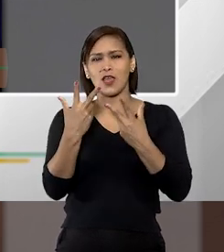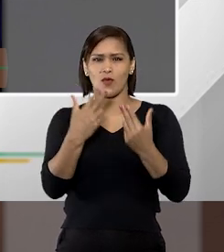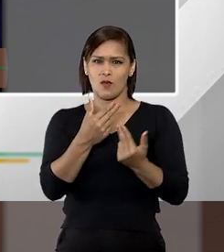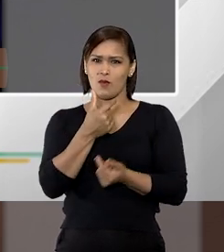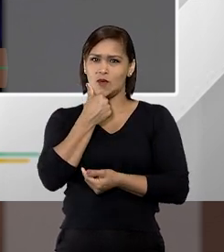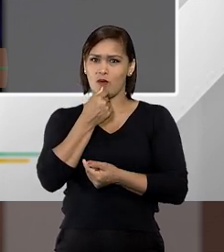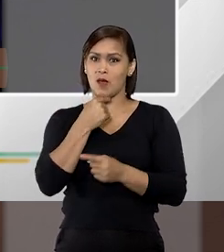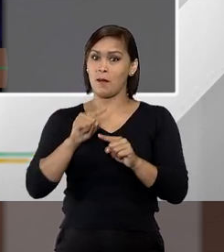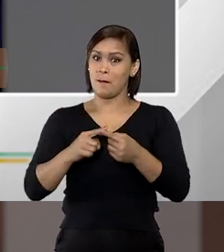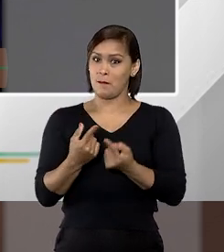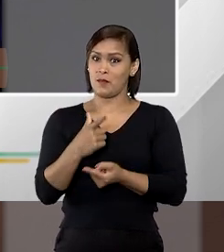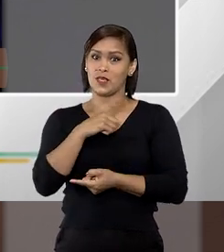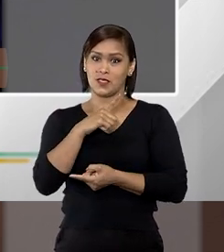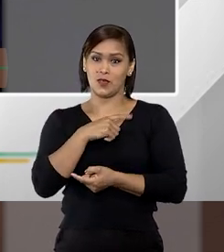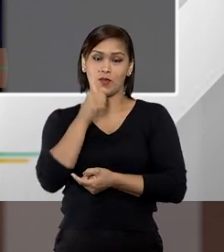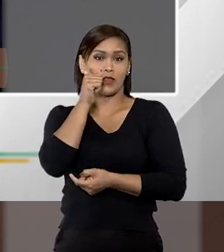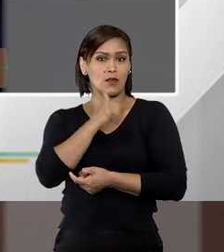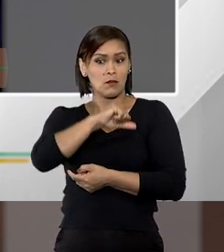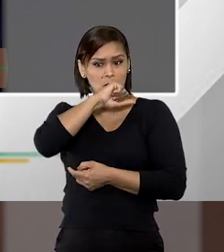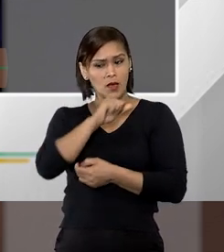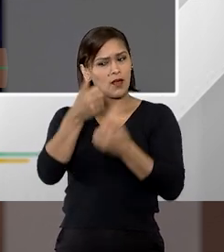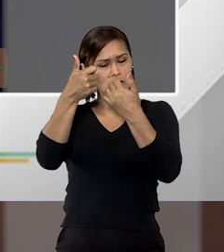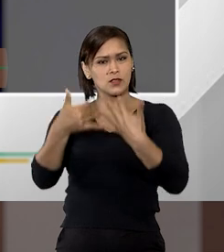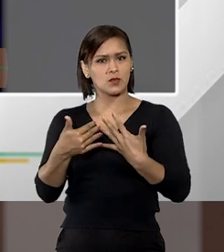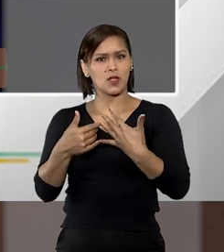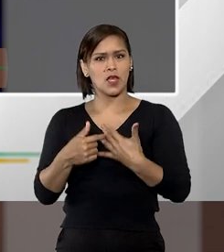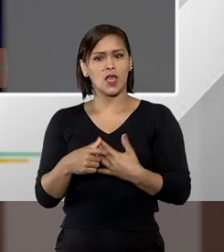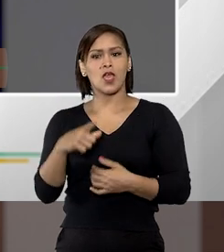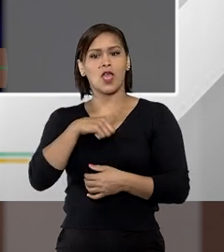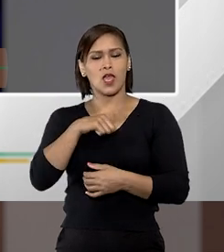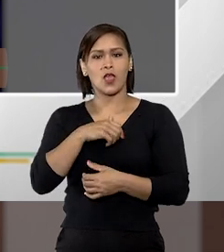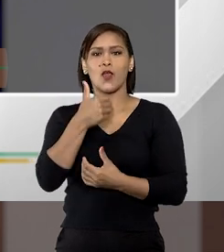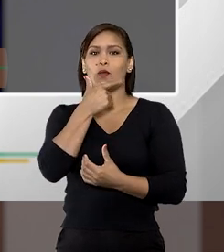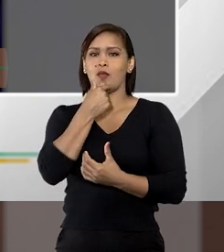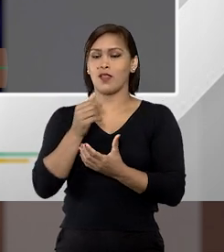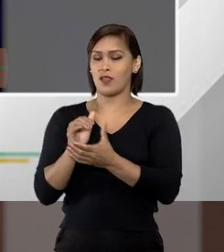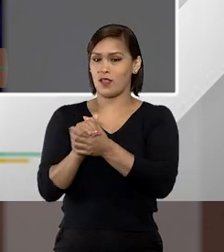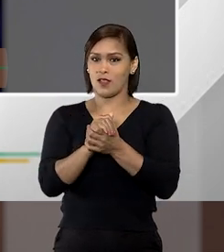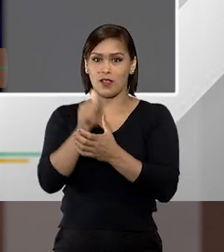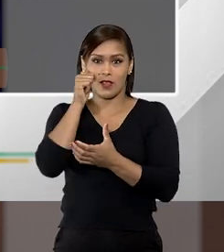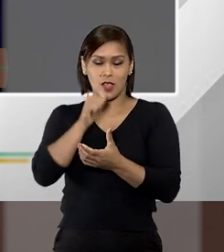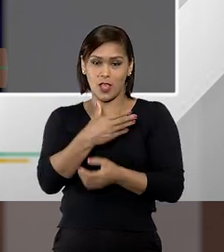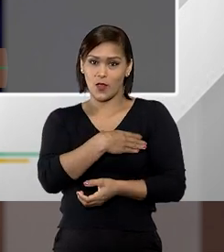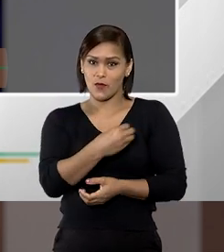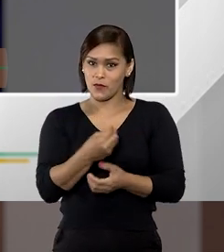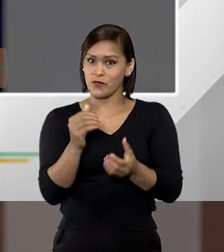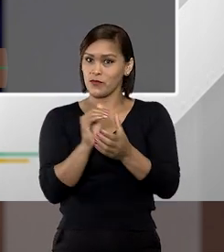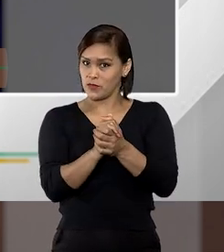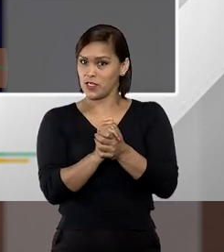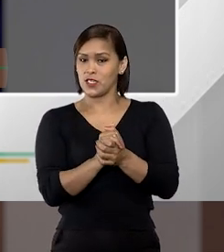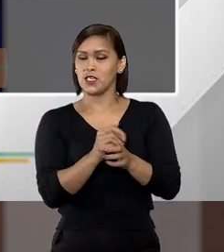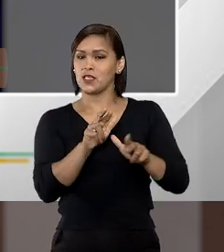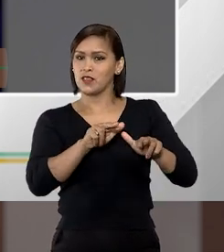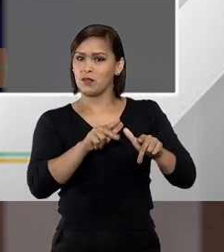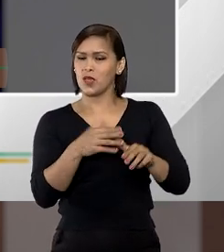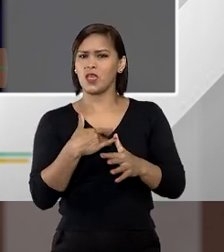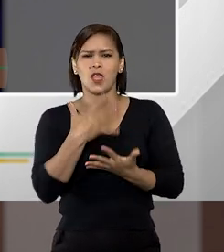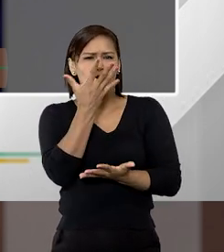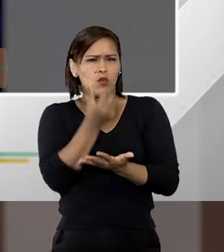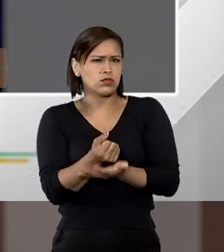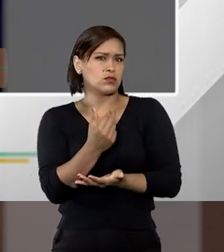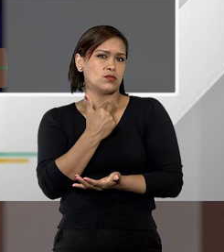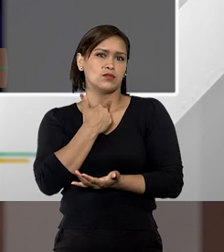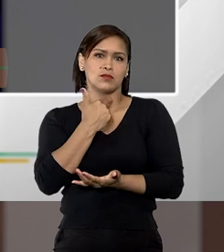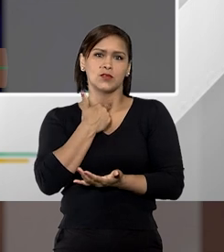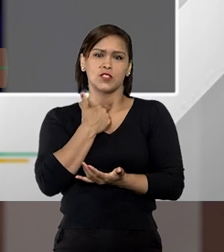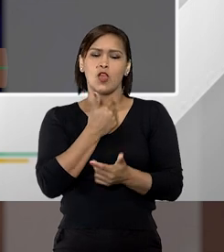falei mas eu tenho mãe eu falei para ela mas eu tenho mulher eu tenho filha tá entendendo e eu não aceito qualquer